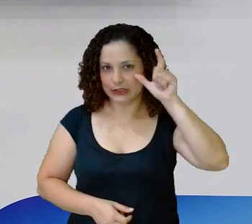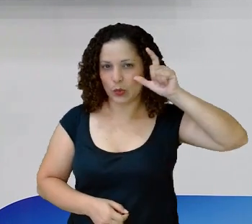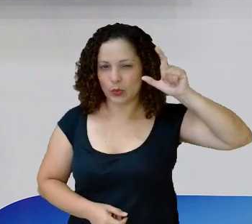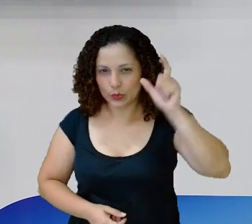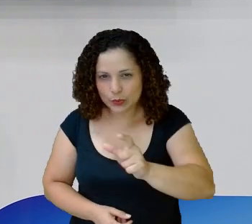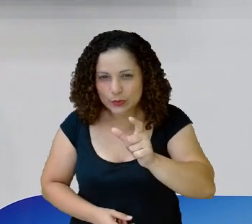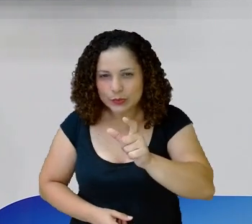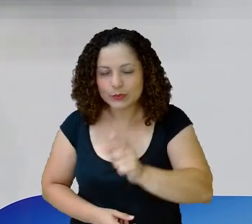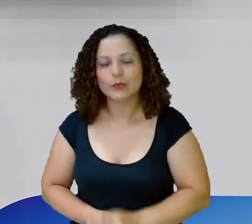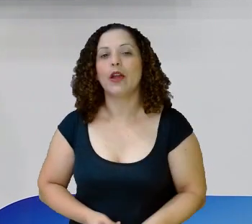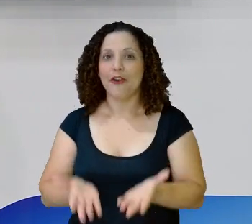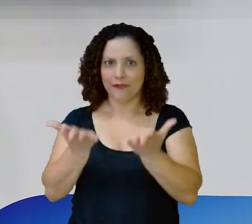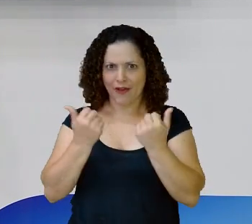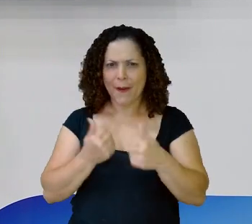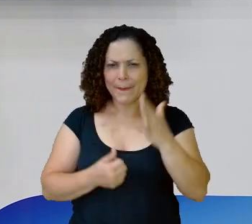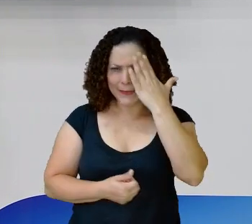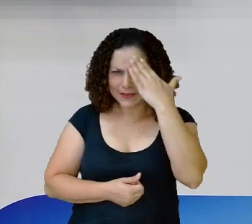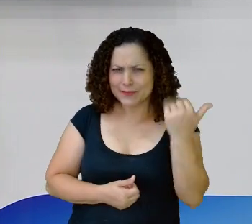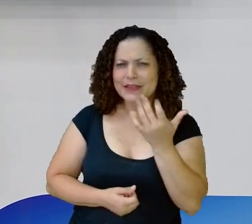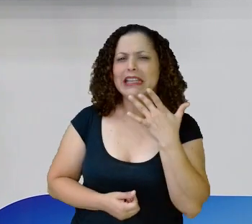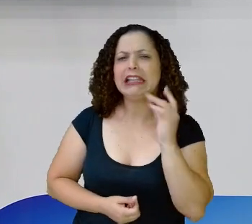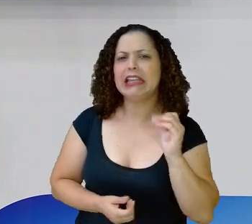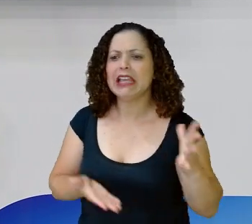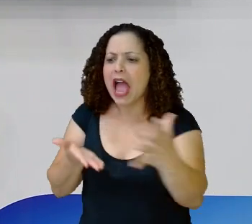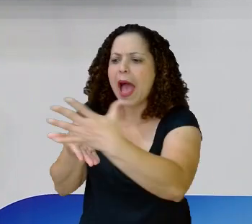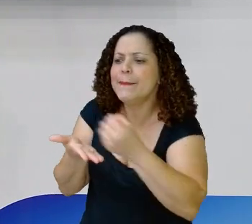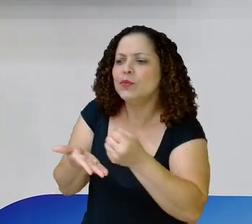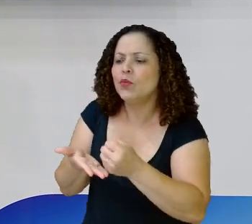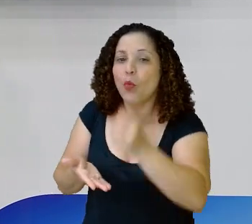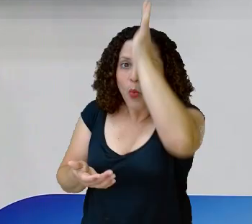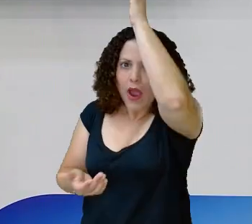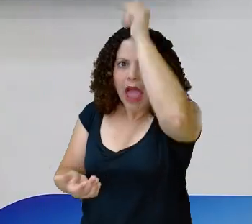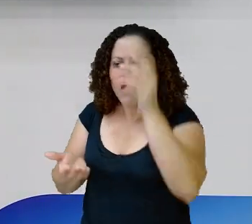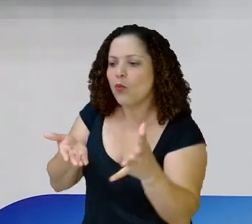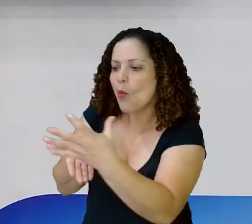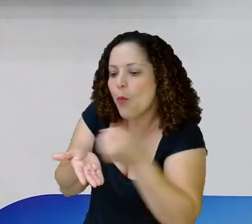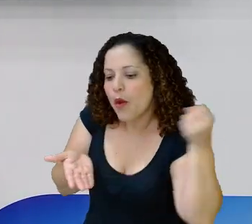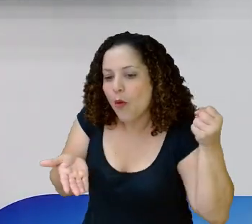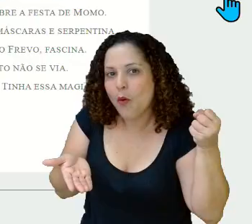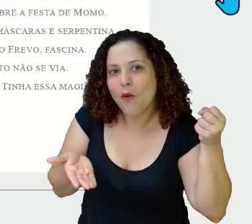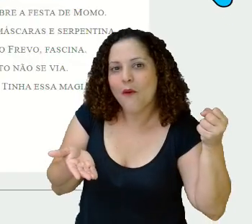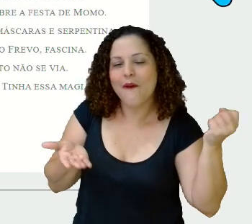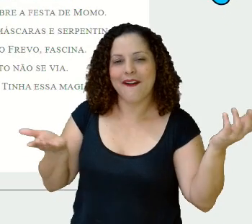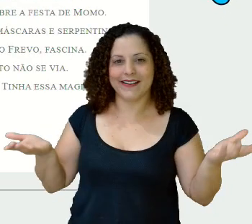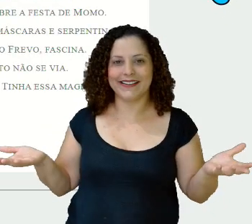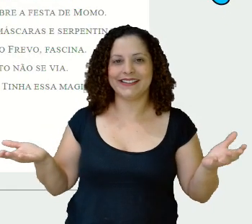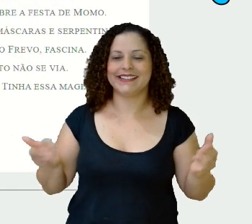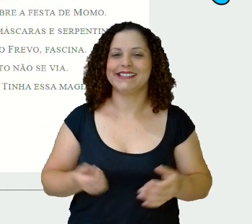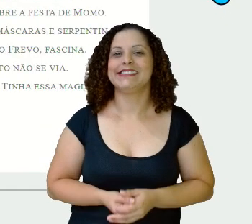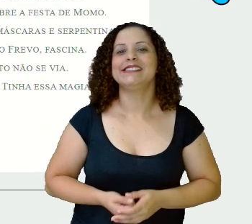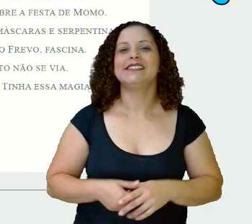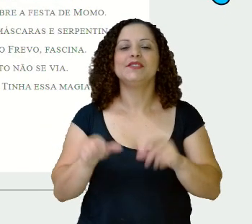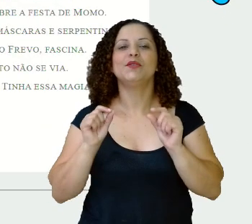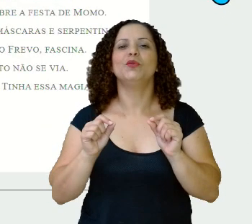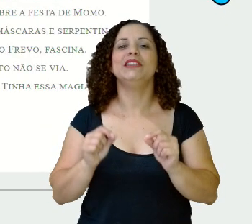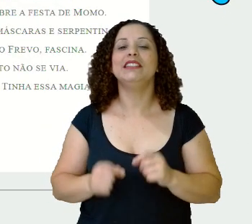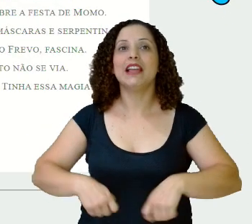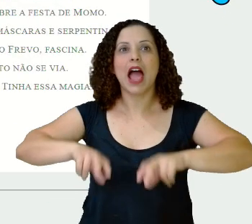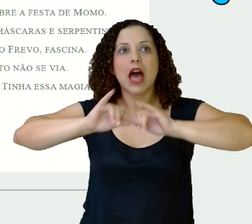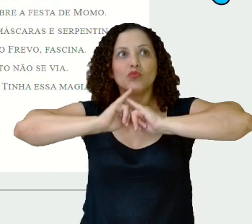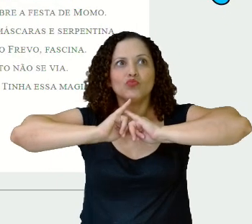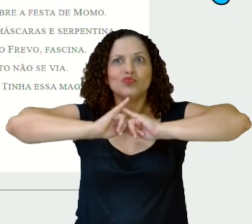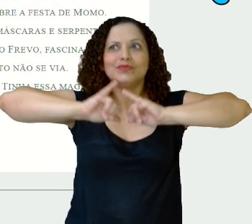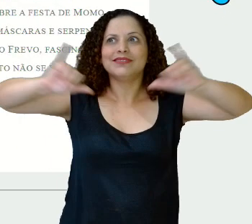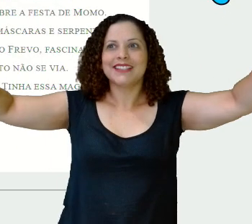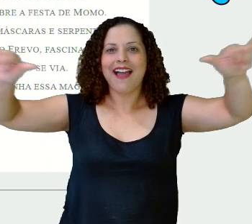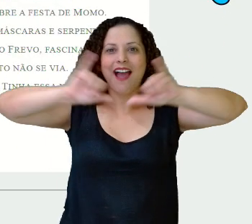descobrir quem raptou o galo? Mas vamos embora! Olha só o que diz a história! Extra, extra!